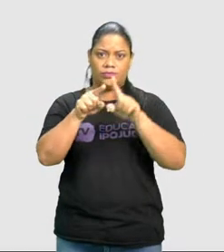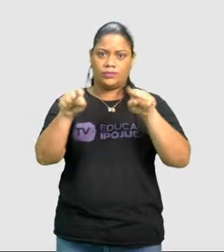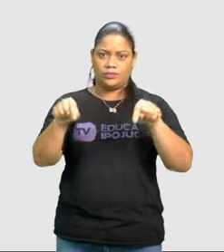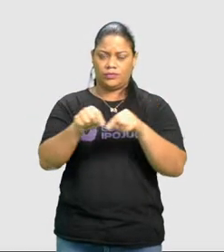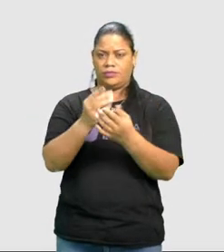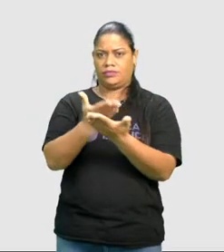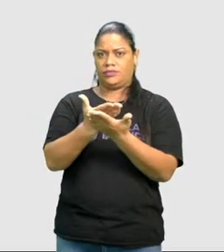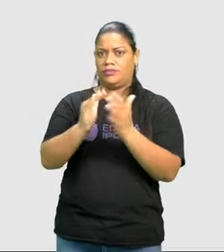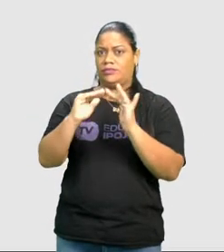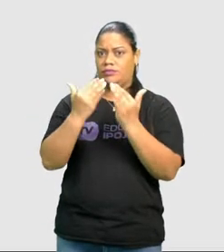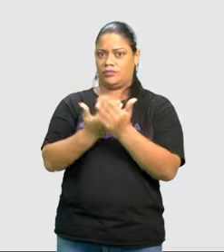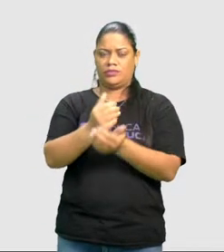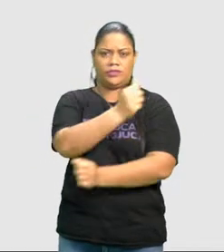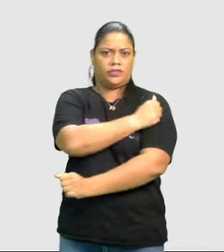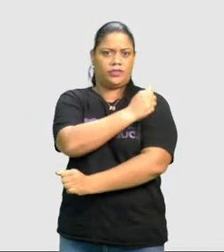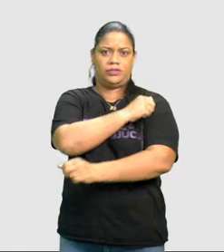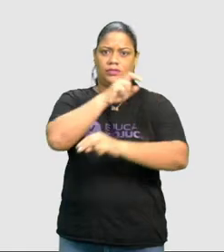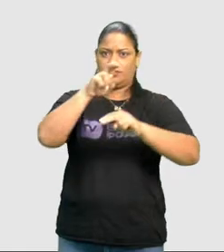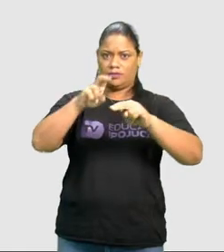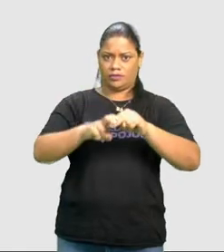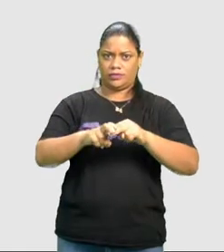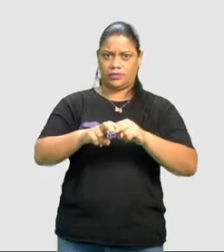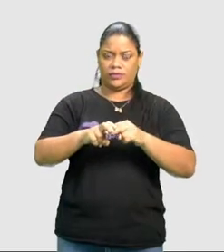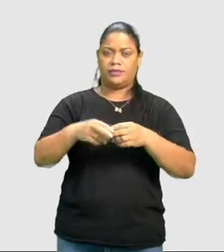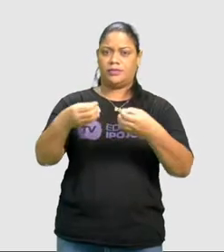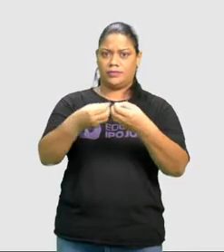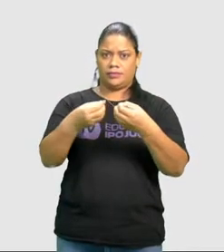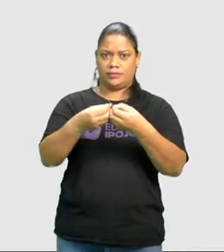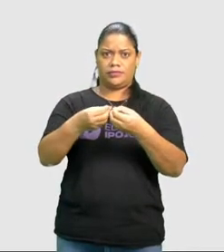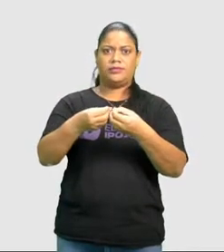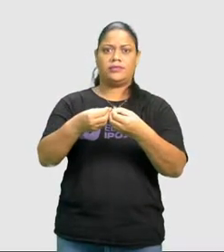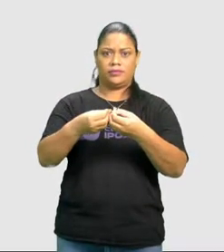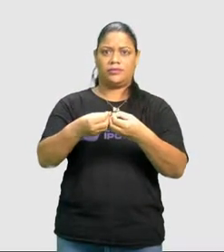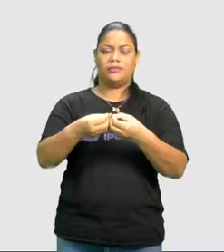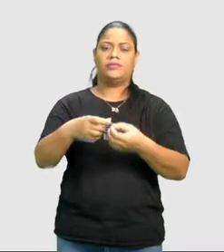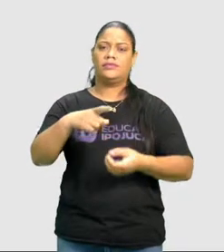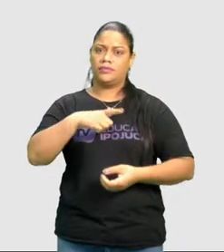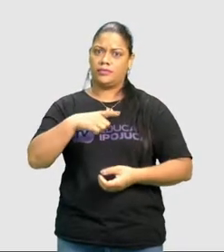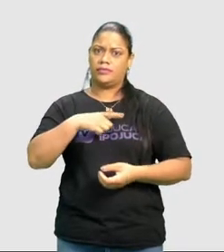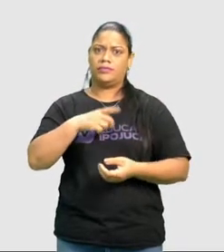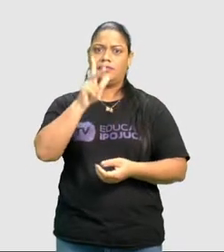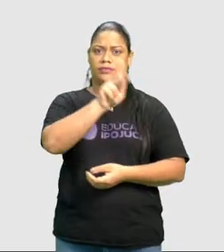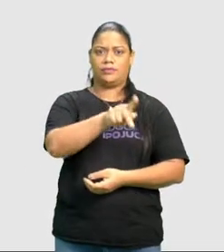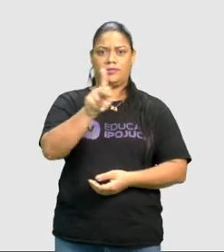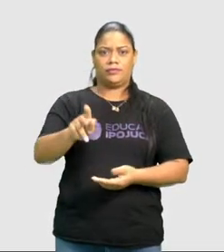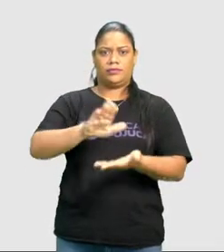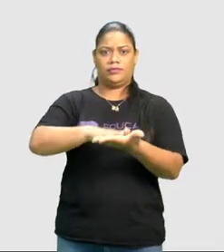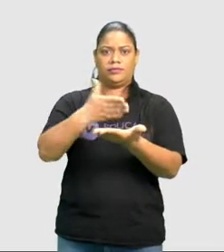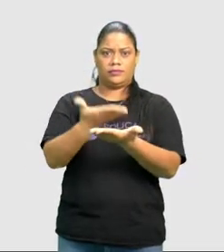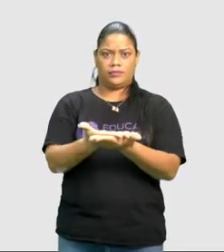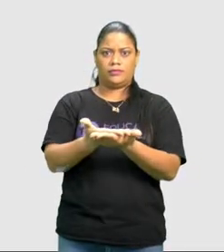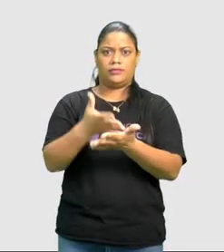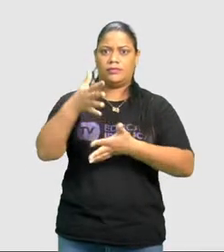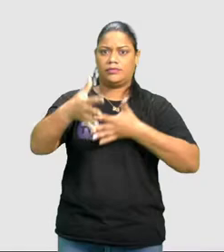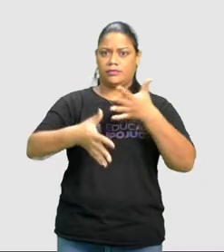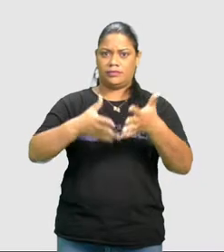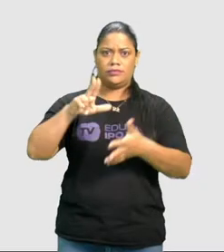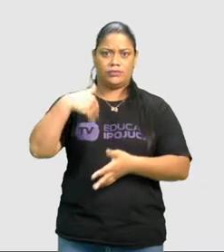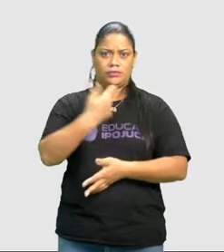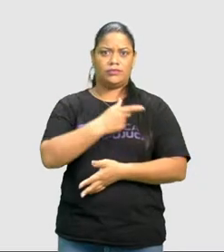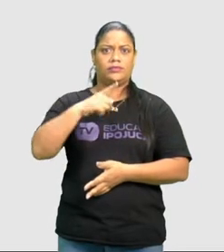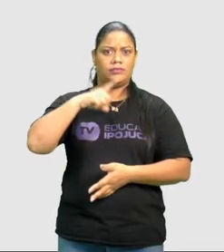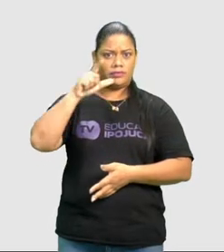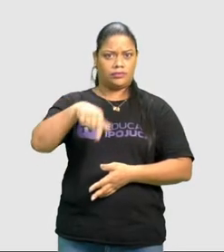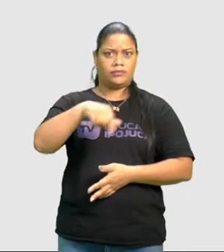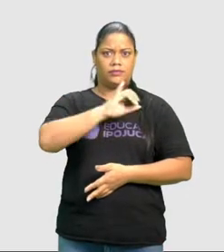Perceba que os alunos estão sentados e à frente de um dos alunos está um professor intérprete. Como nós temos